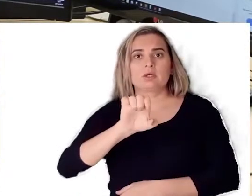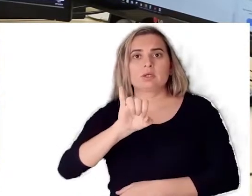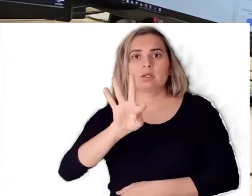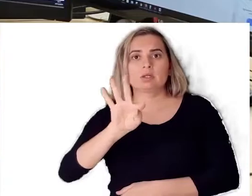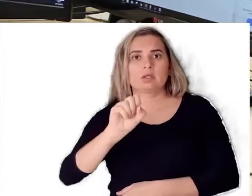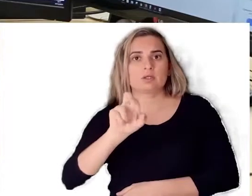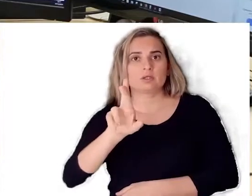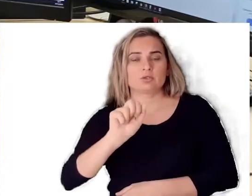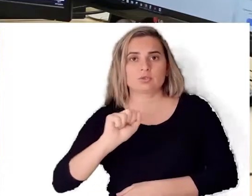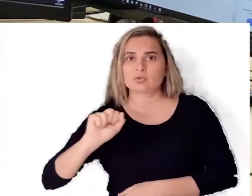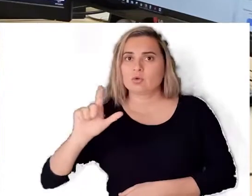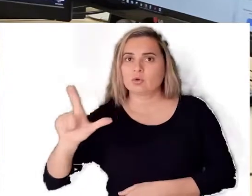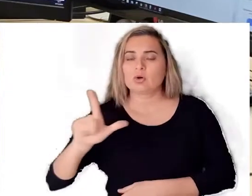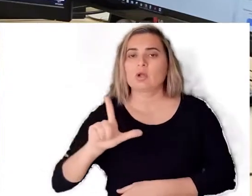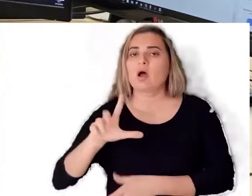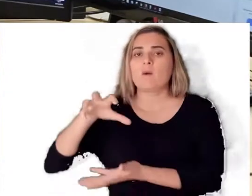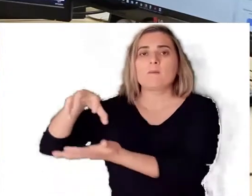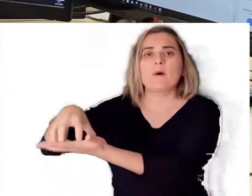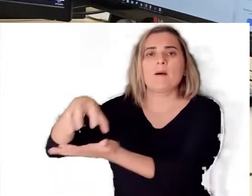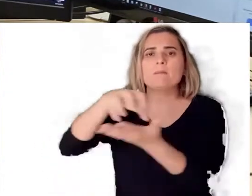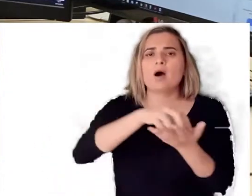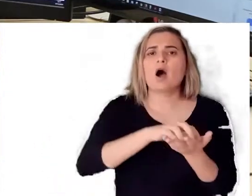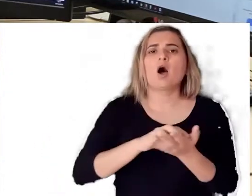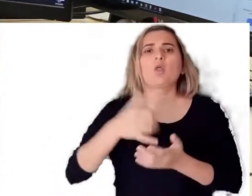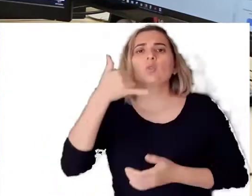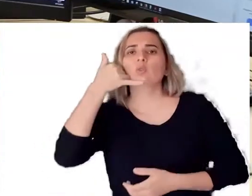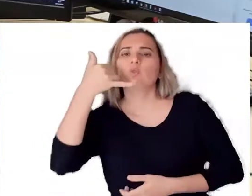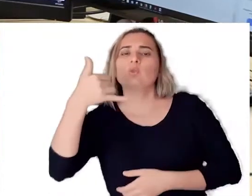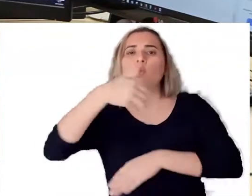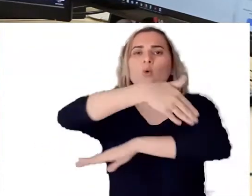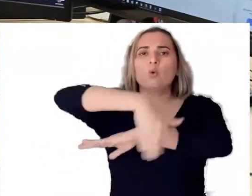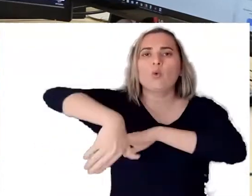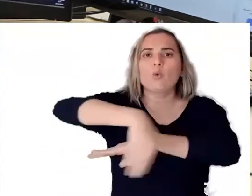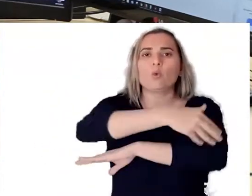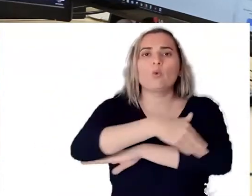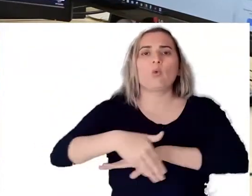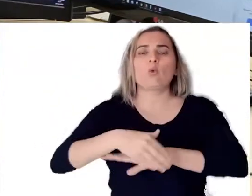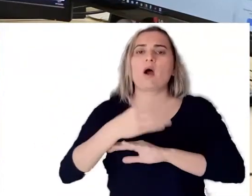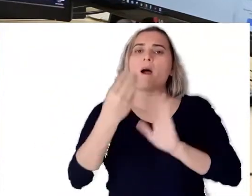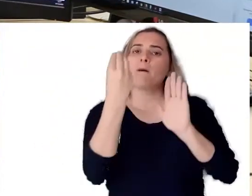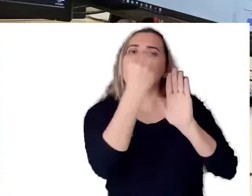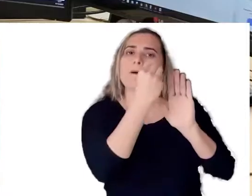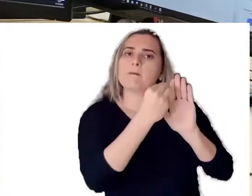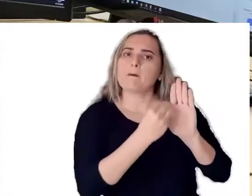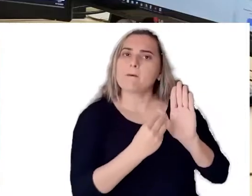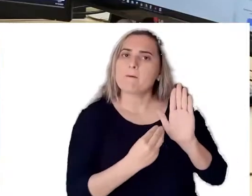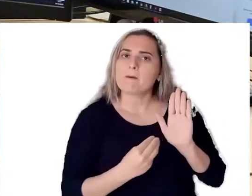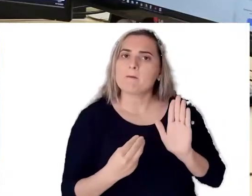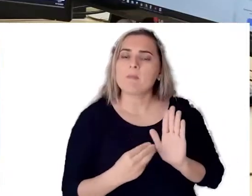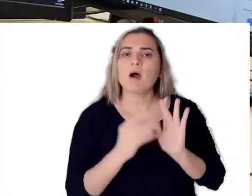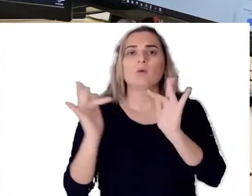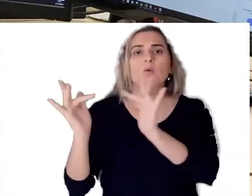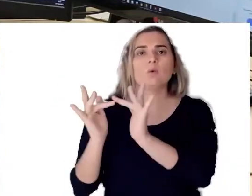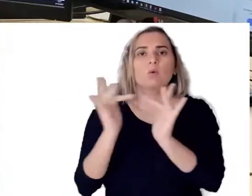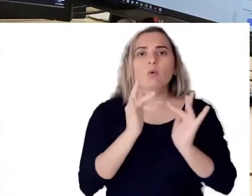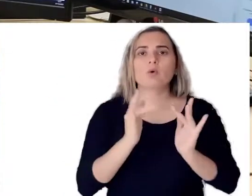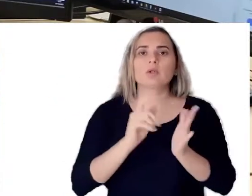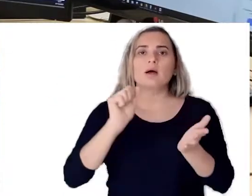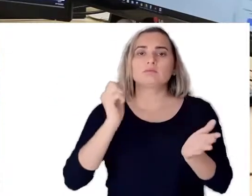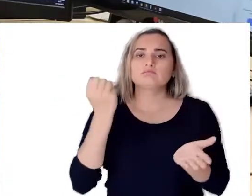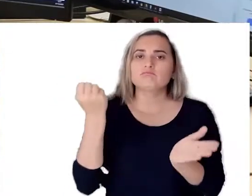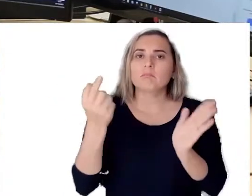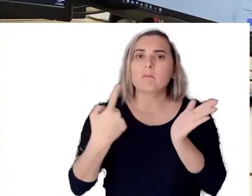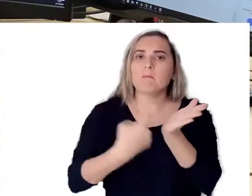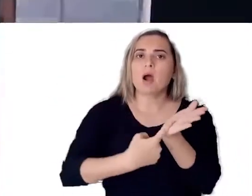vai pegar lá todos os dados da sua zona eleitoral, o endereço, o telefone e vai entrar em contato direto com a zona e vai fazer o